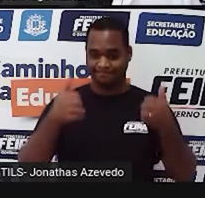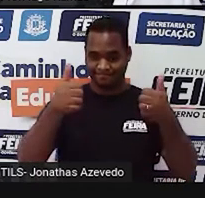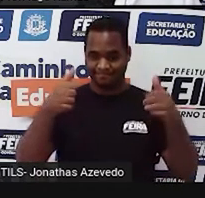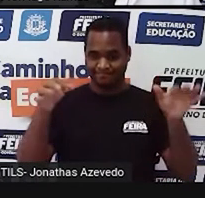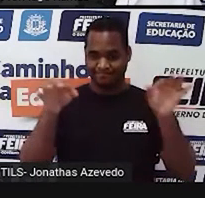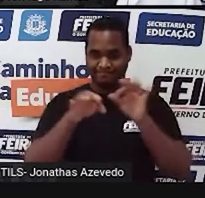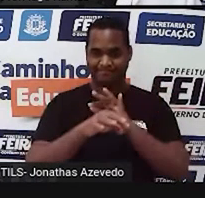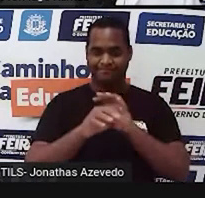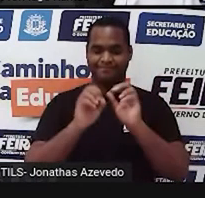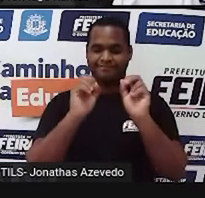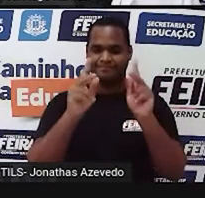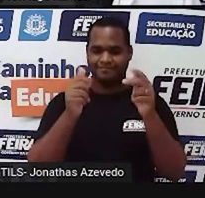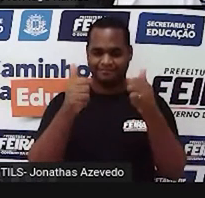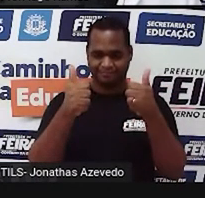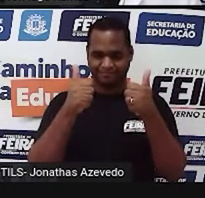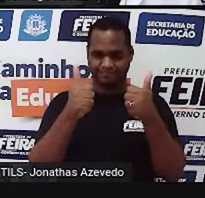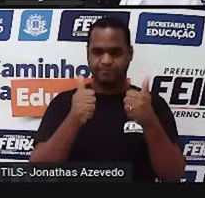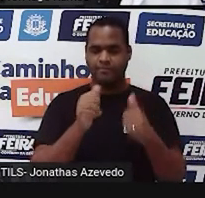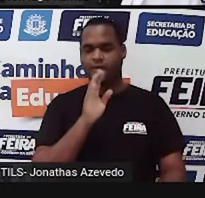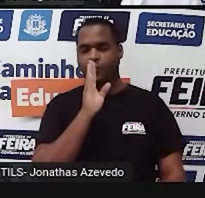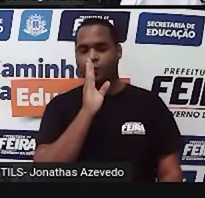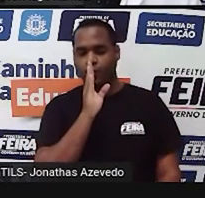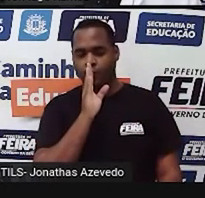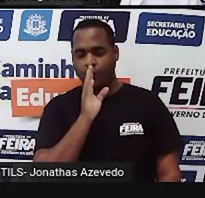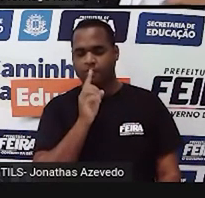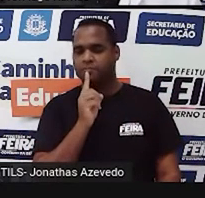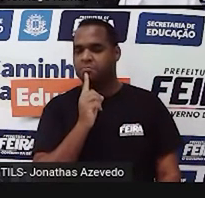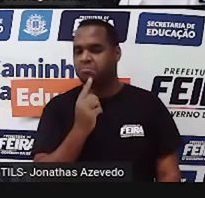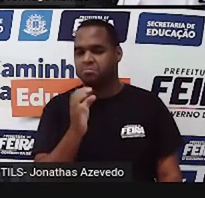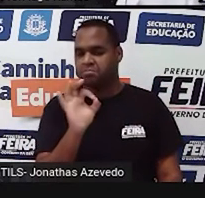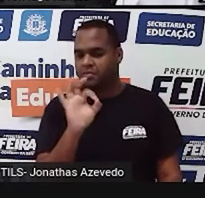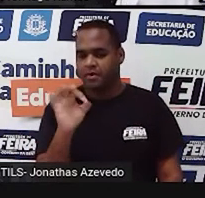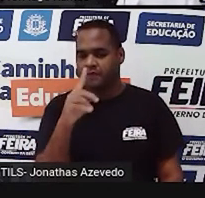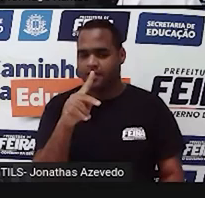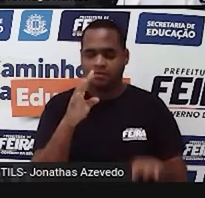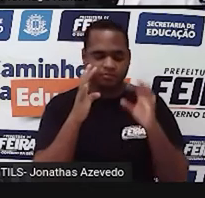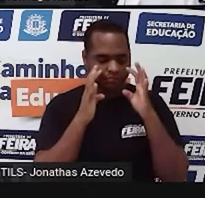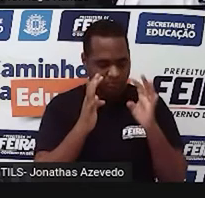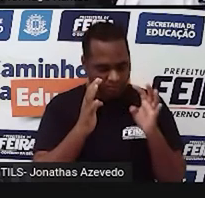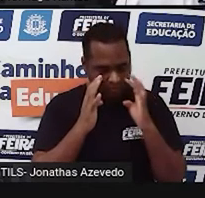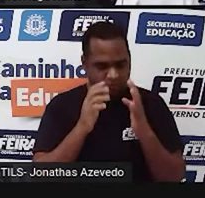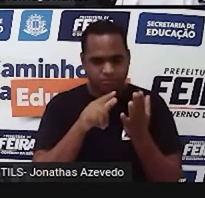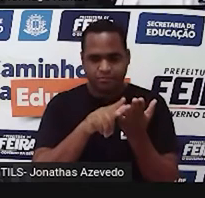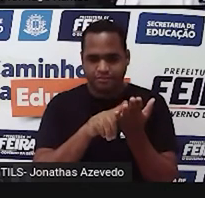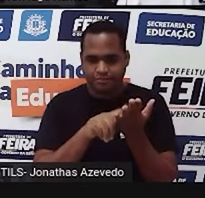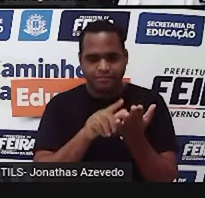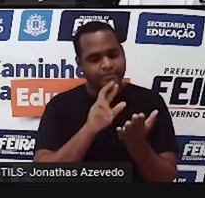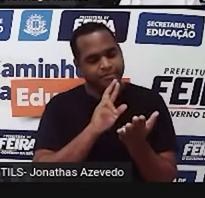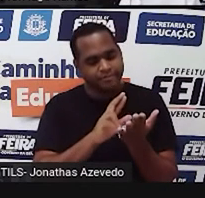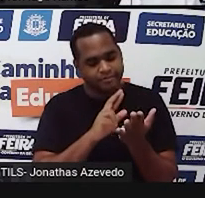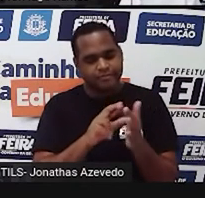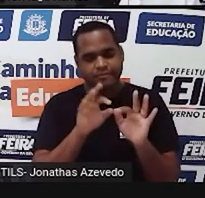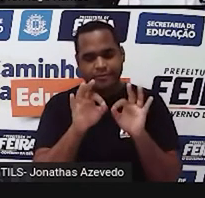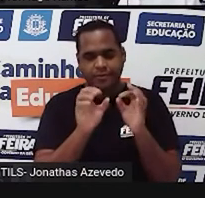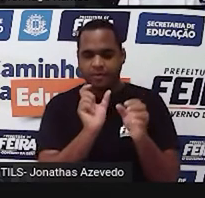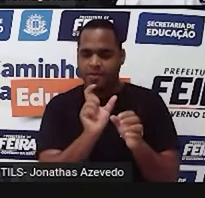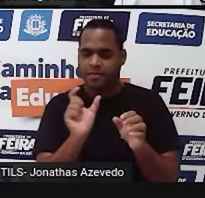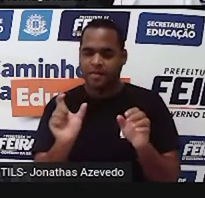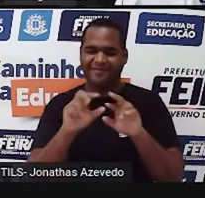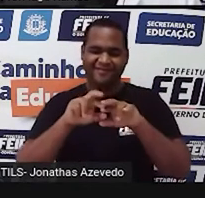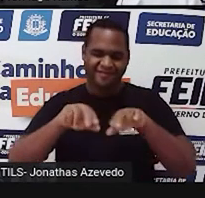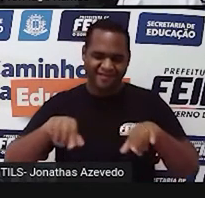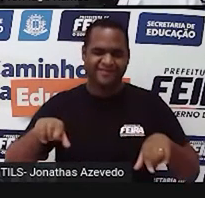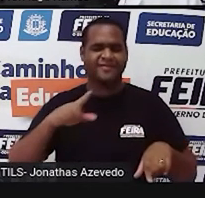Prontinho, é isso aí. Fiquei calado, né? Para você se concentrasse e conseguisse escrever as suas palavras.